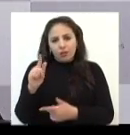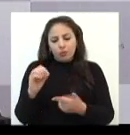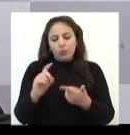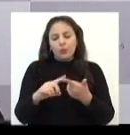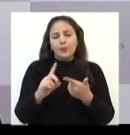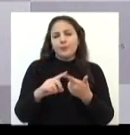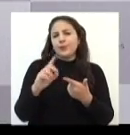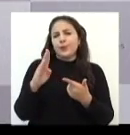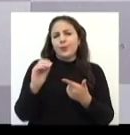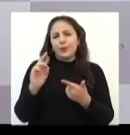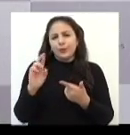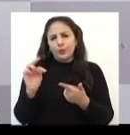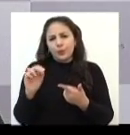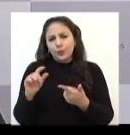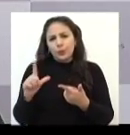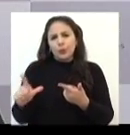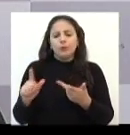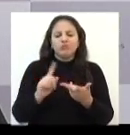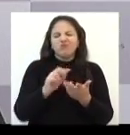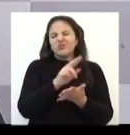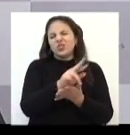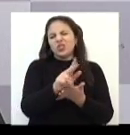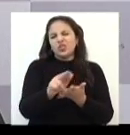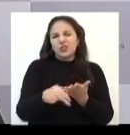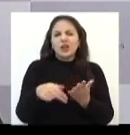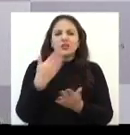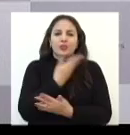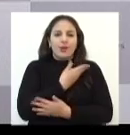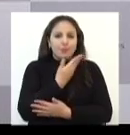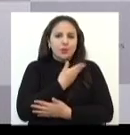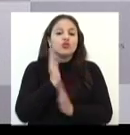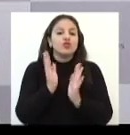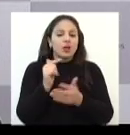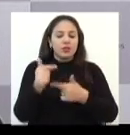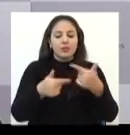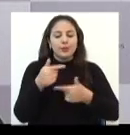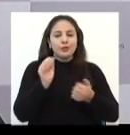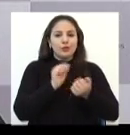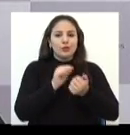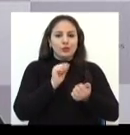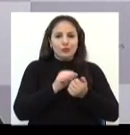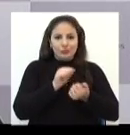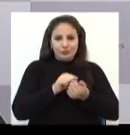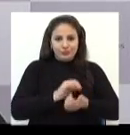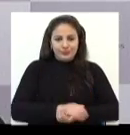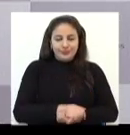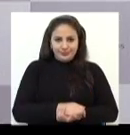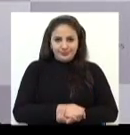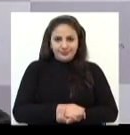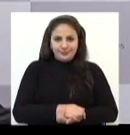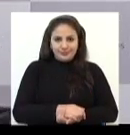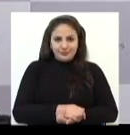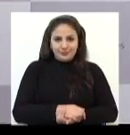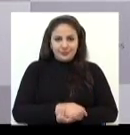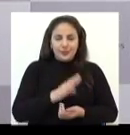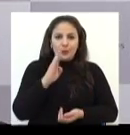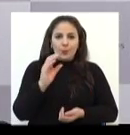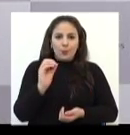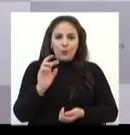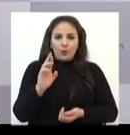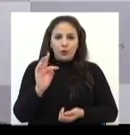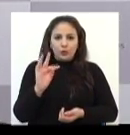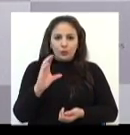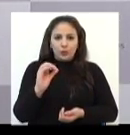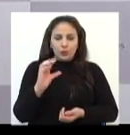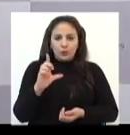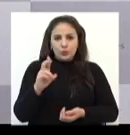o Rafael Bortolú, que é o presidente do partido, já trabalhamos junto na campanha passada, que o Oswaldo concorreu para PMDB, que eu era o PMDB, e o Bortolú era o